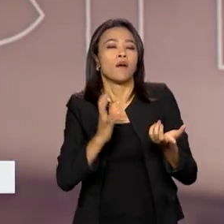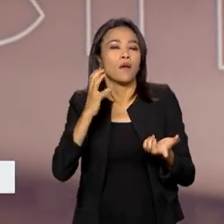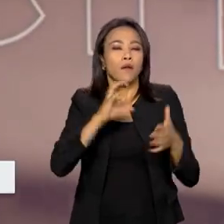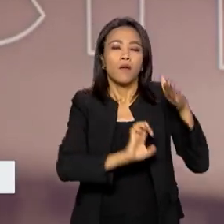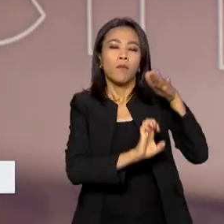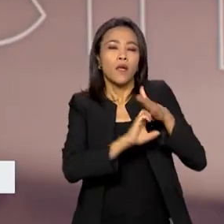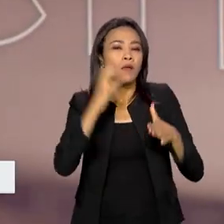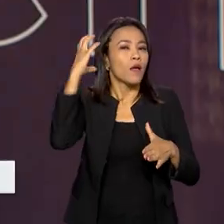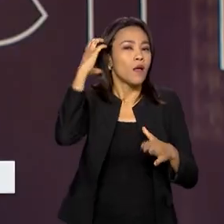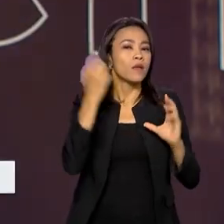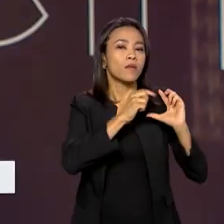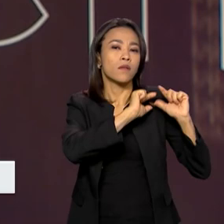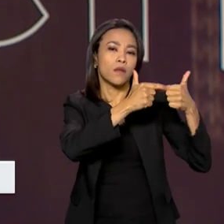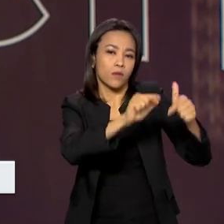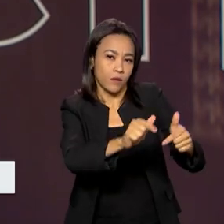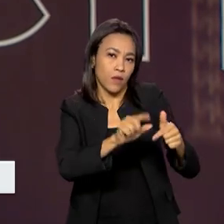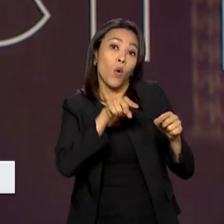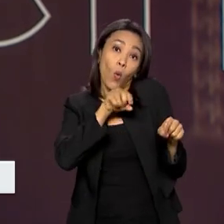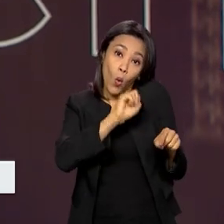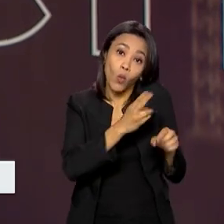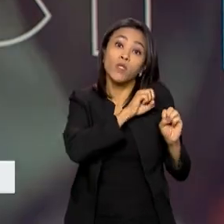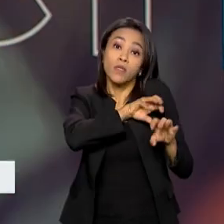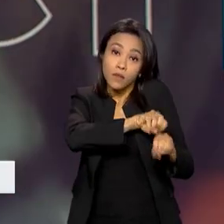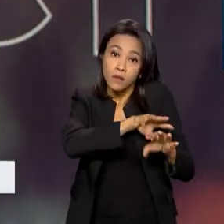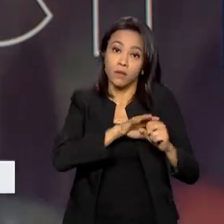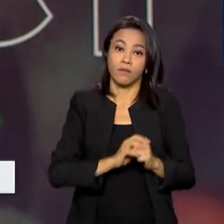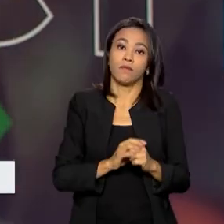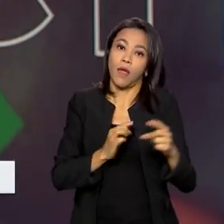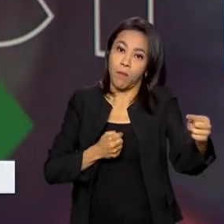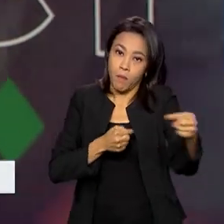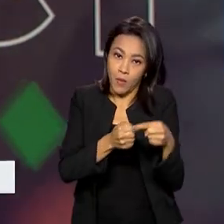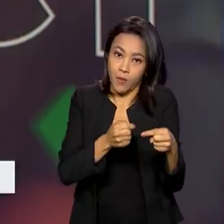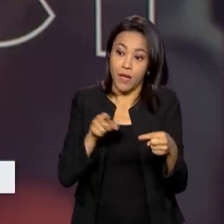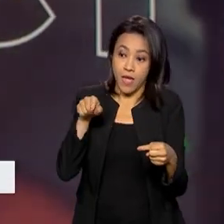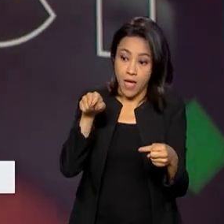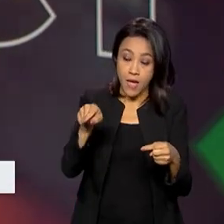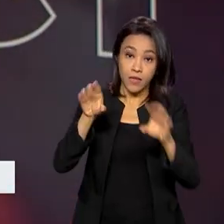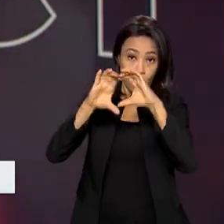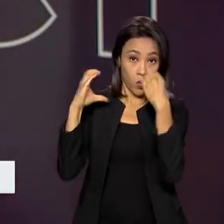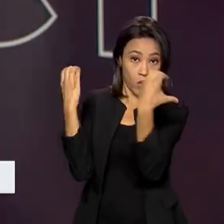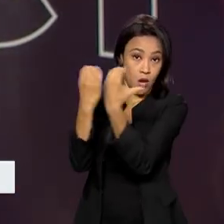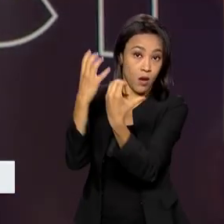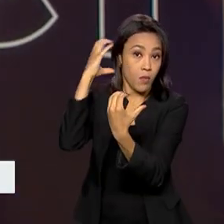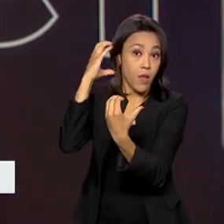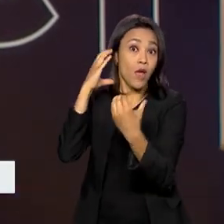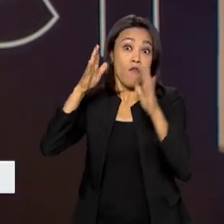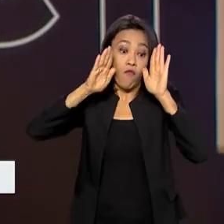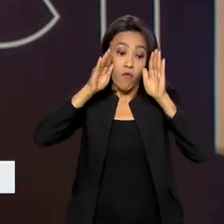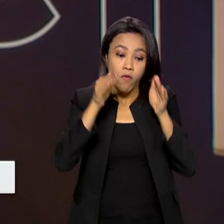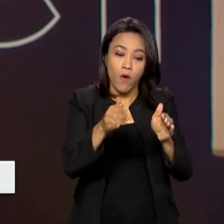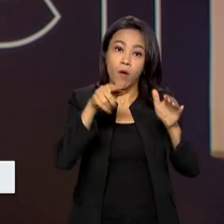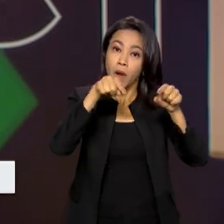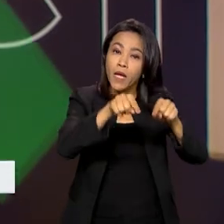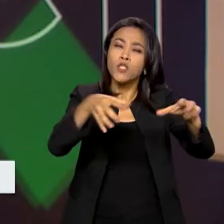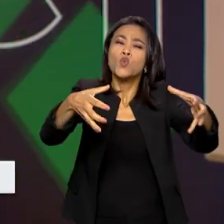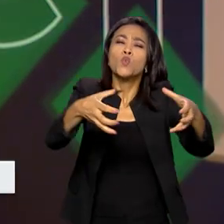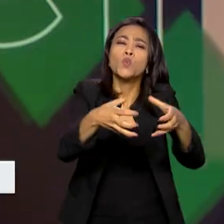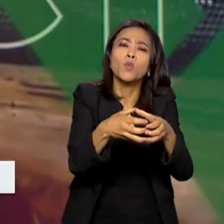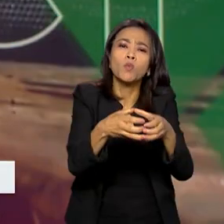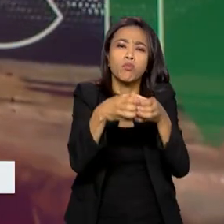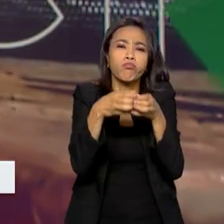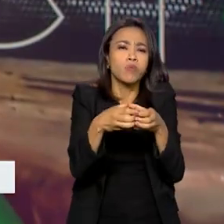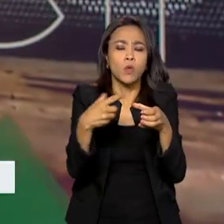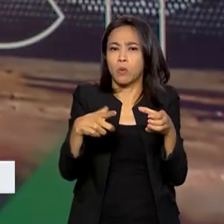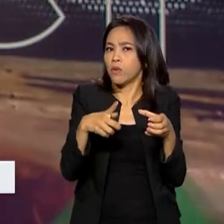educativa. Educativa. Exatamente. Então é focada para aquela comunidade. A rádio fusão comunitária não pode ter